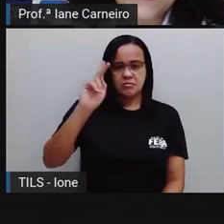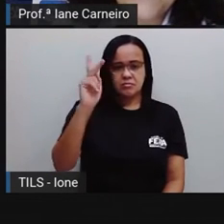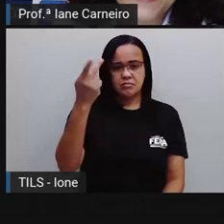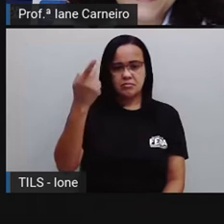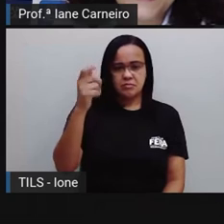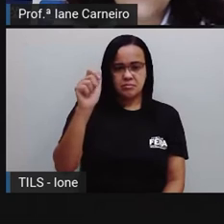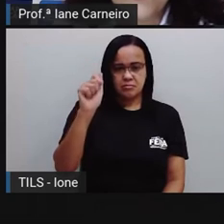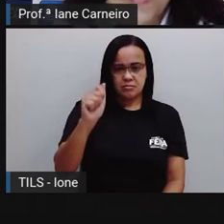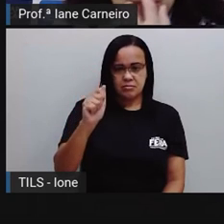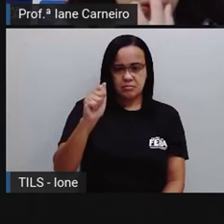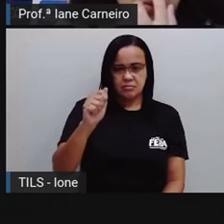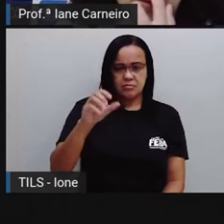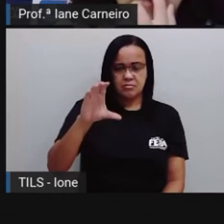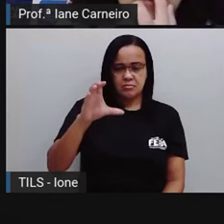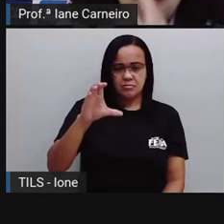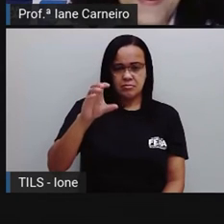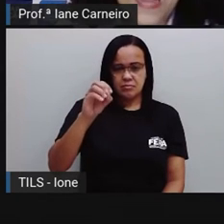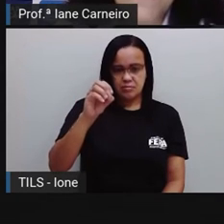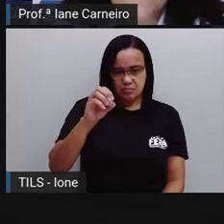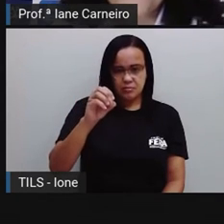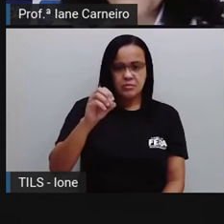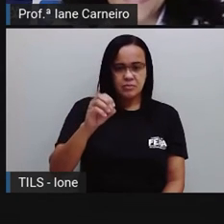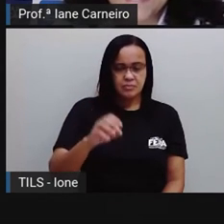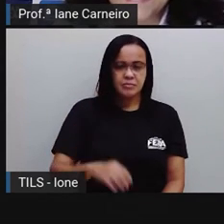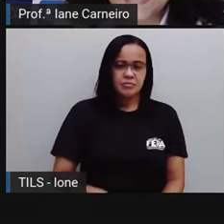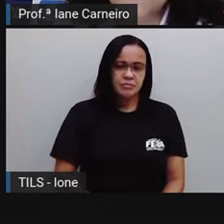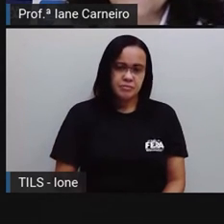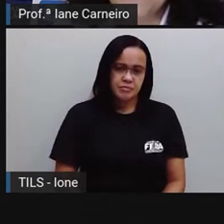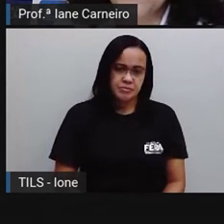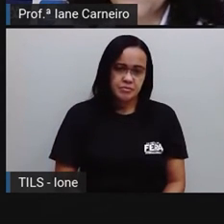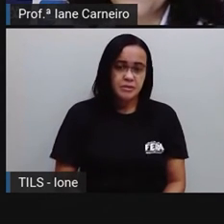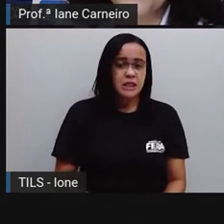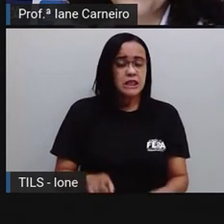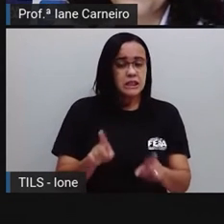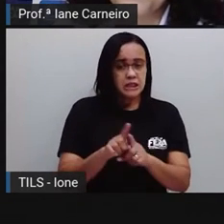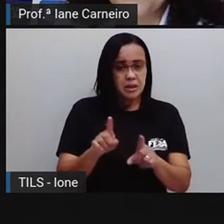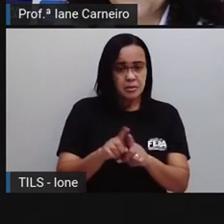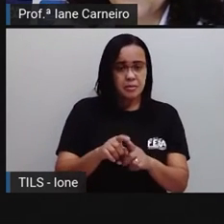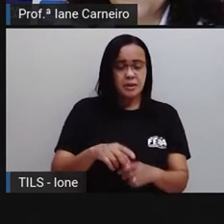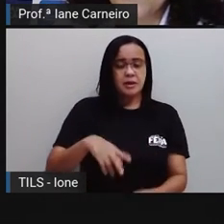escrever aqui, concursivo, a palavra PEDRA. Tá bom?